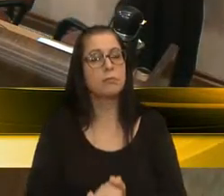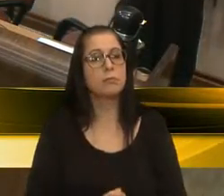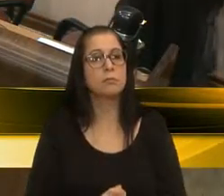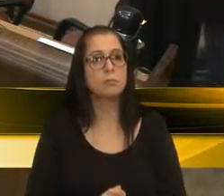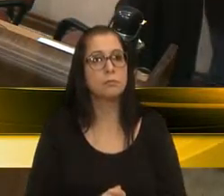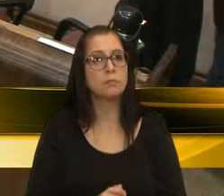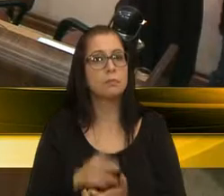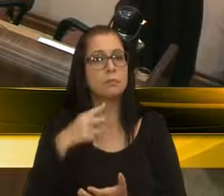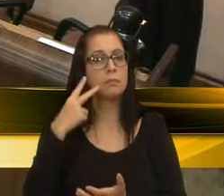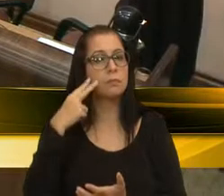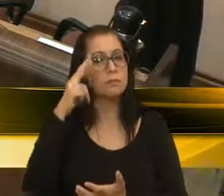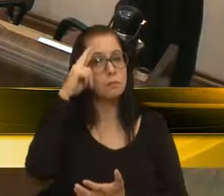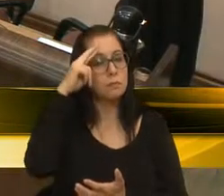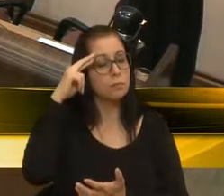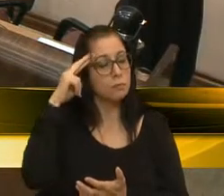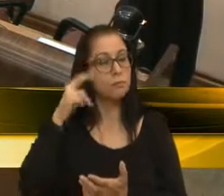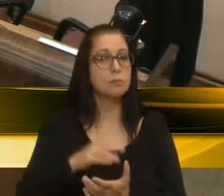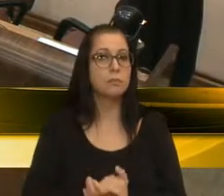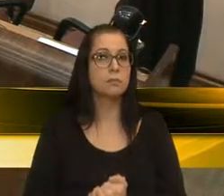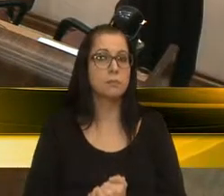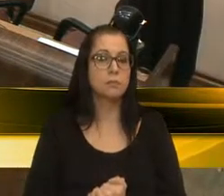Com a palavra, o vereador Rafael Bueno.